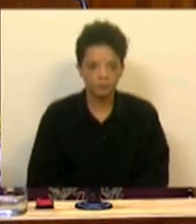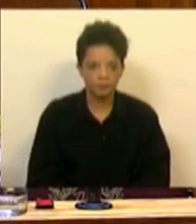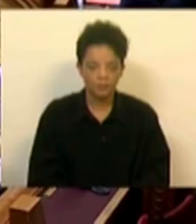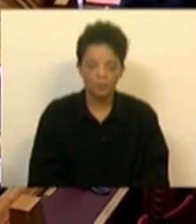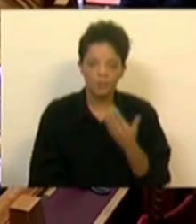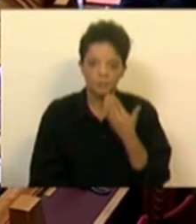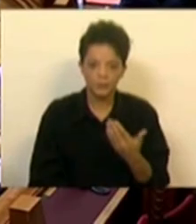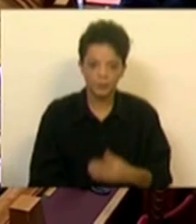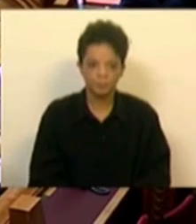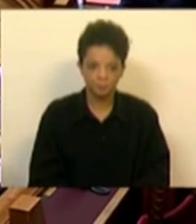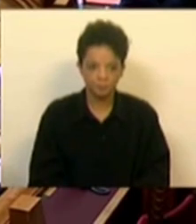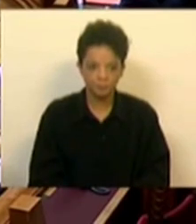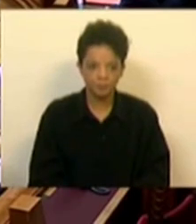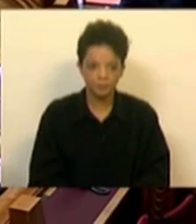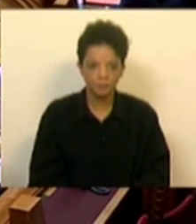Muito obrigado.